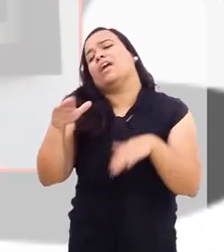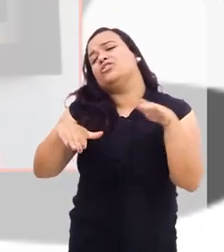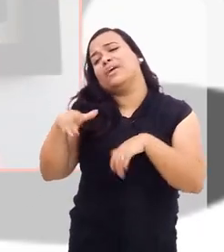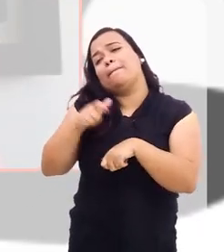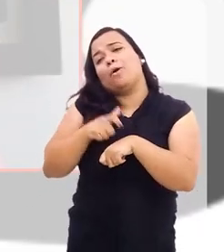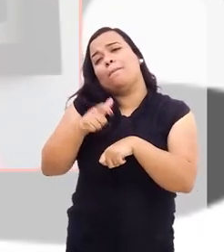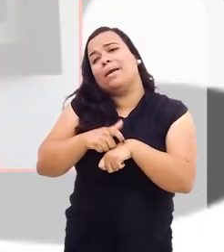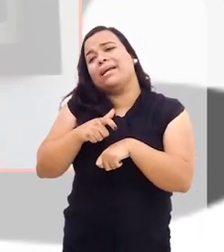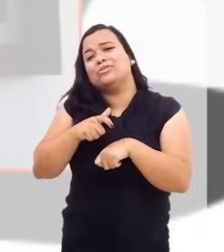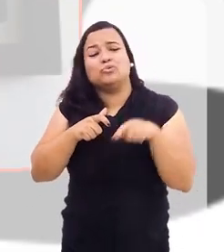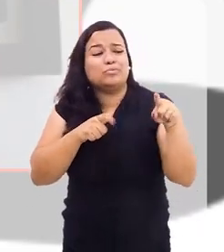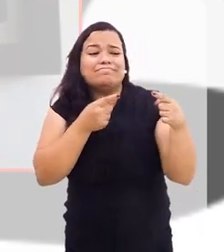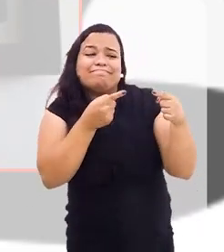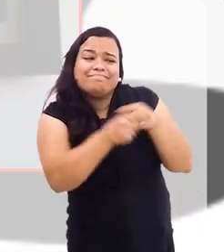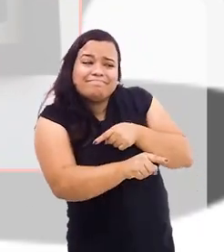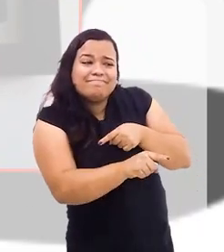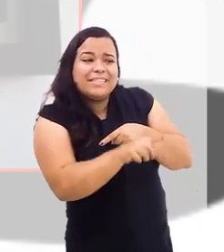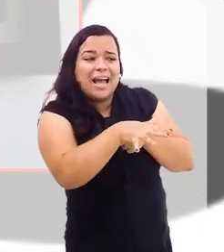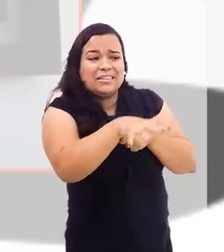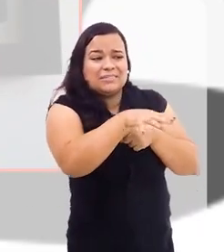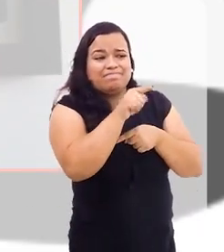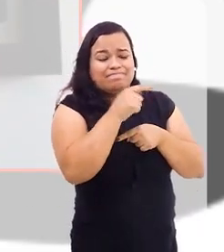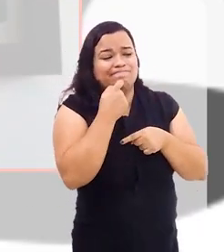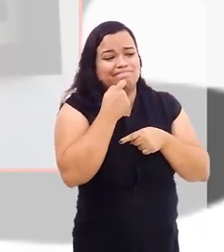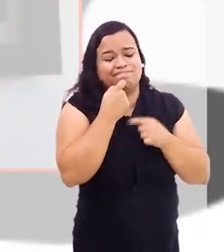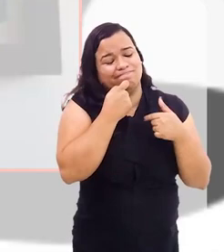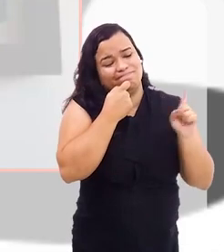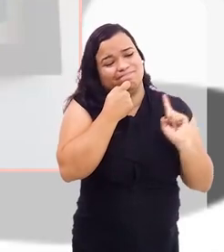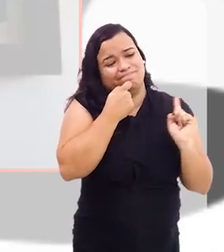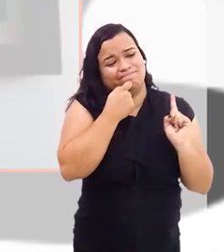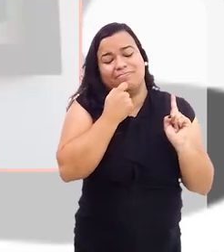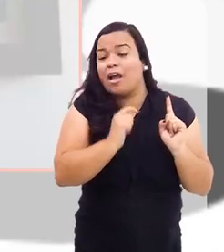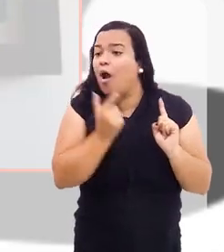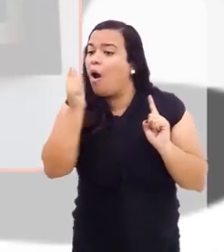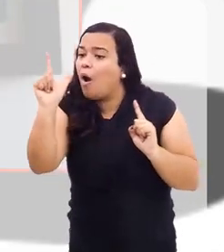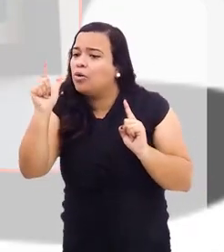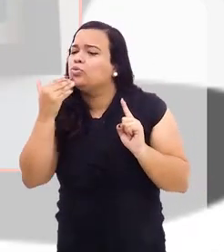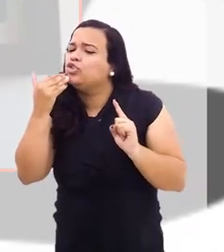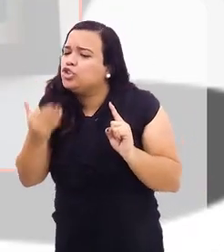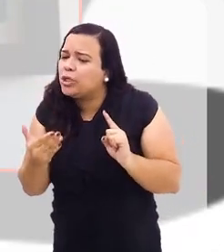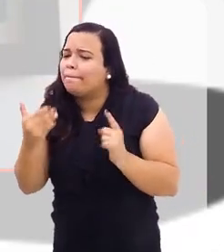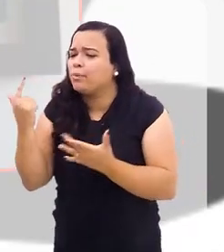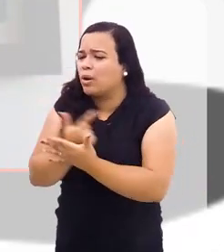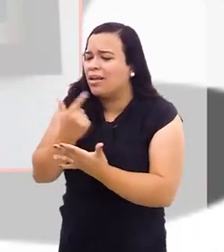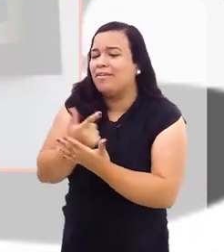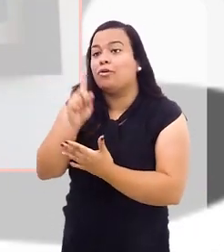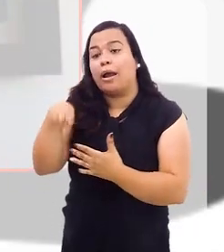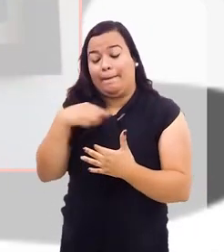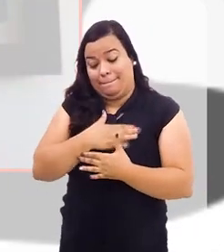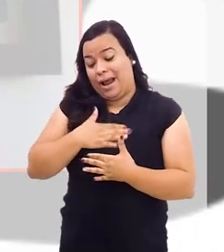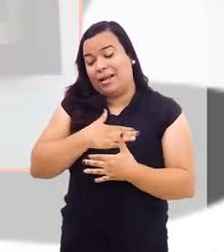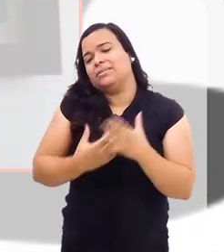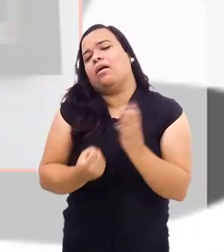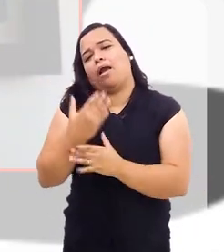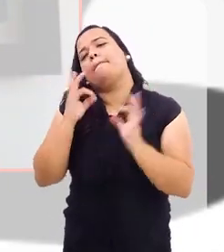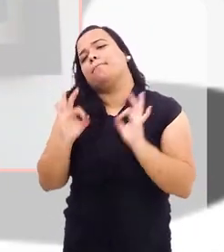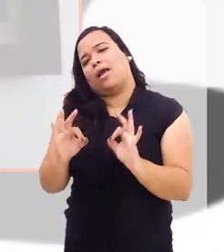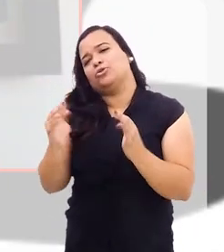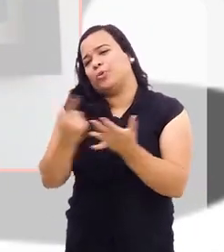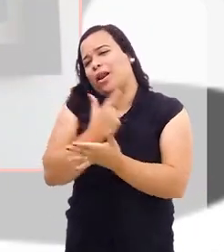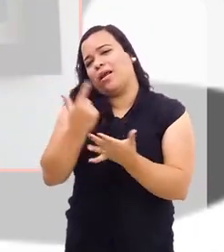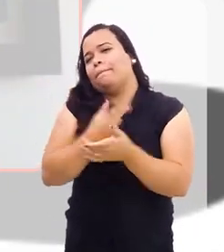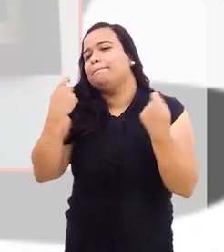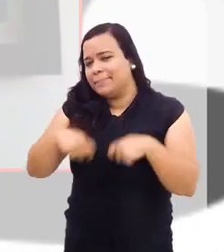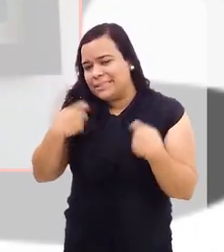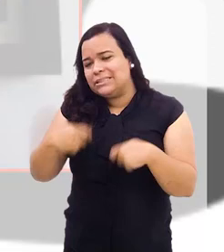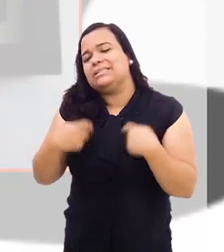momento não é ideal para um determinado gênero, né? Então, é ler por prazer, realmente. A leitura